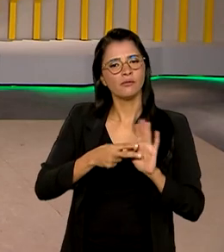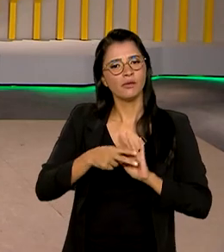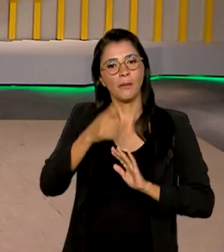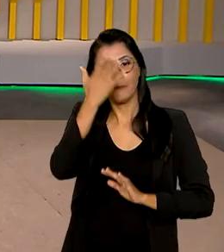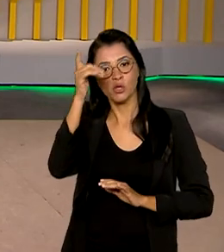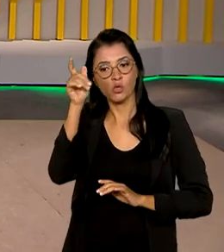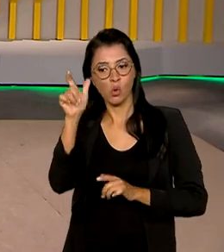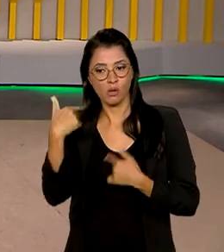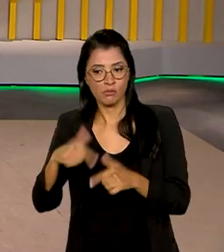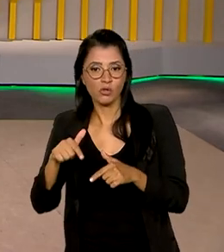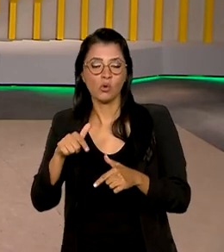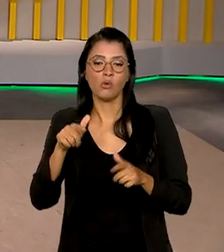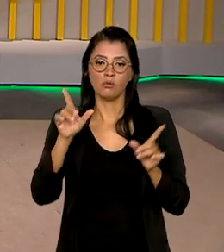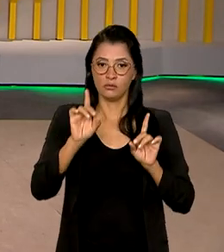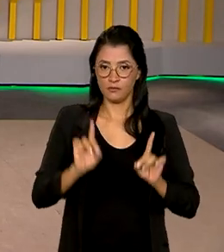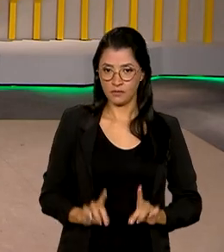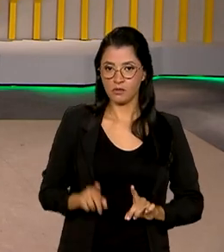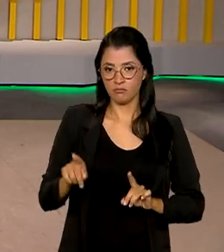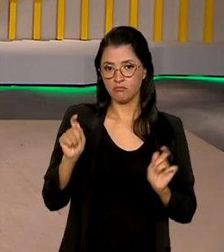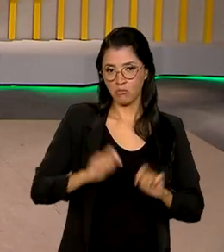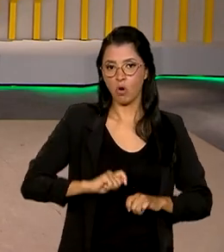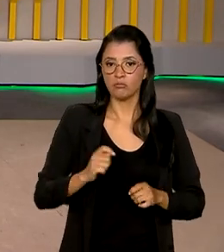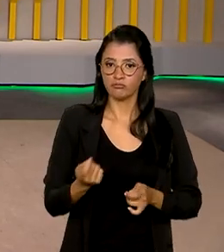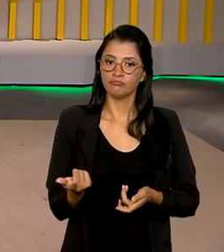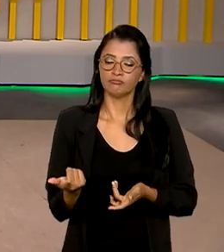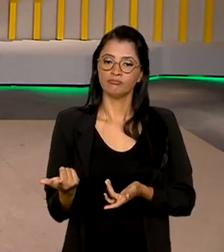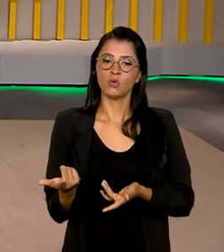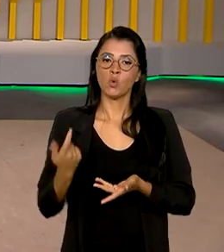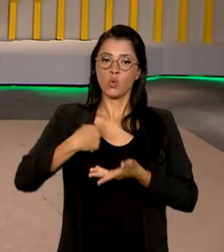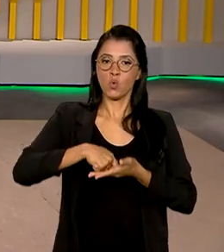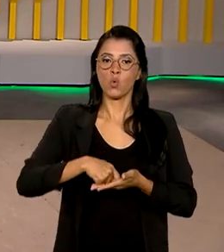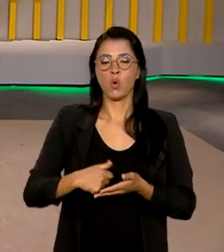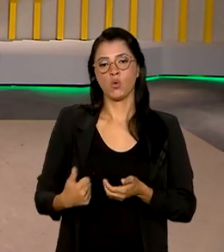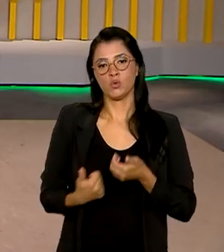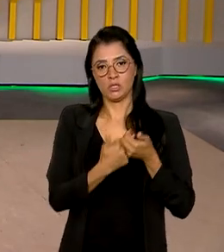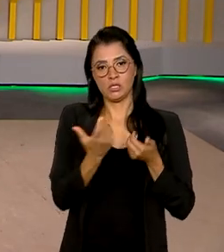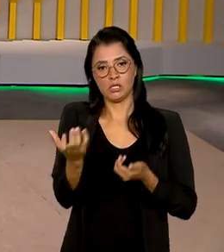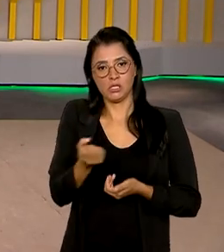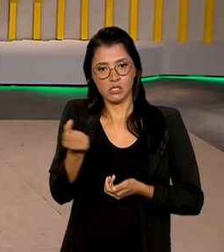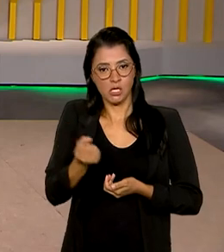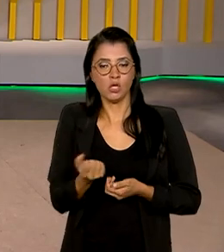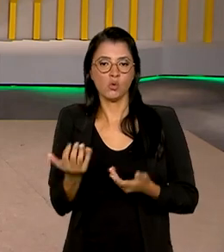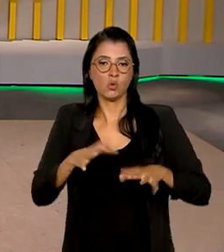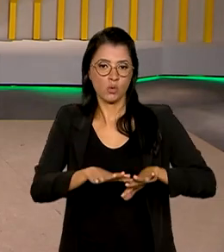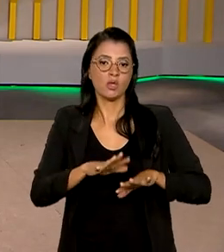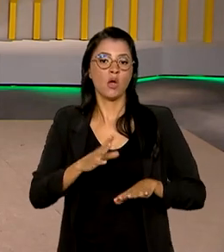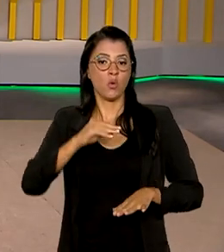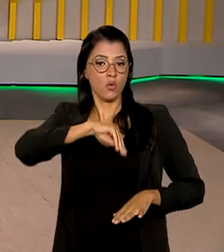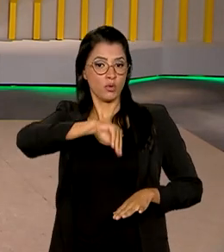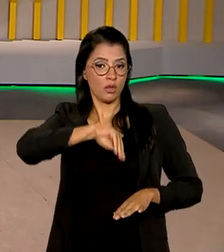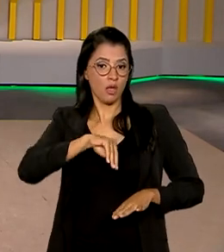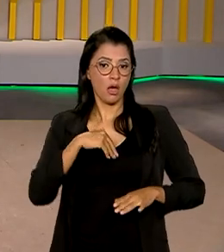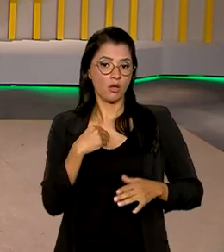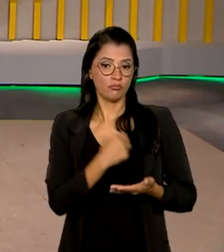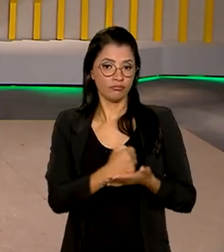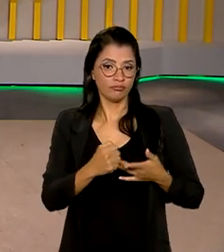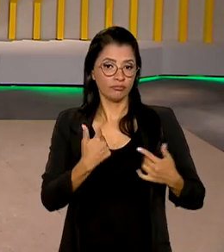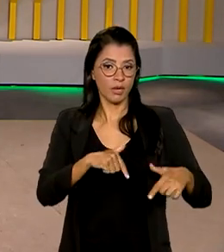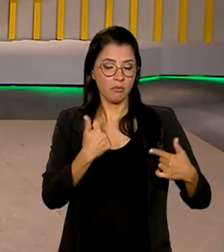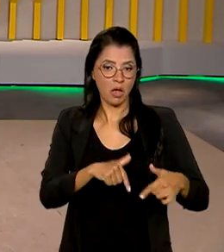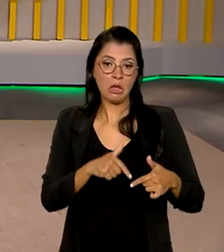com deficiência pode receber o auxílio inclusão e o salário do emprego com carteira assinada. E em caso de